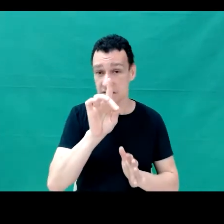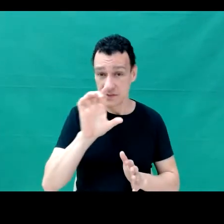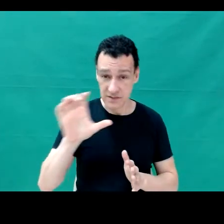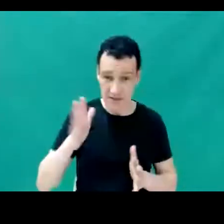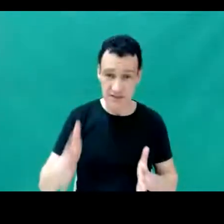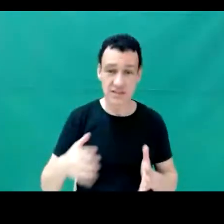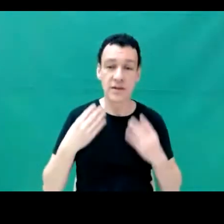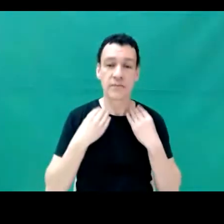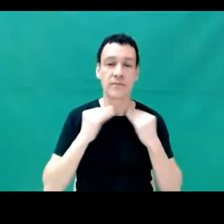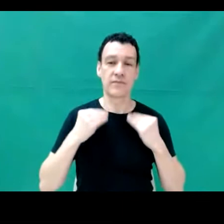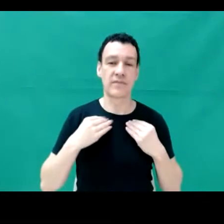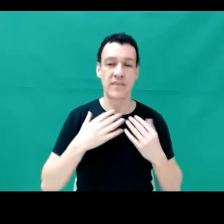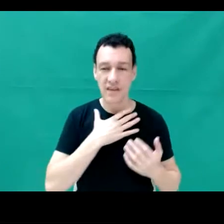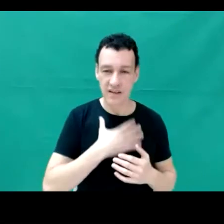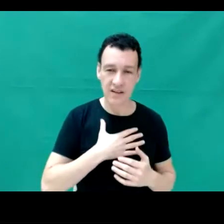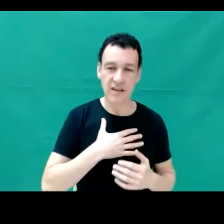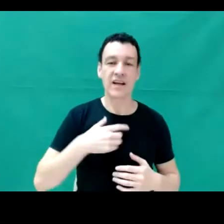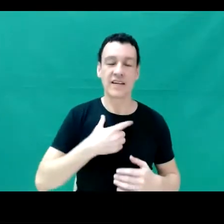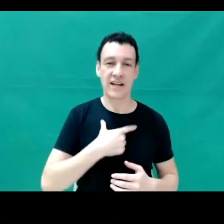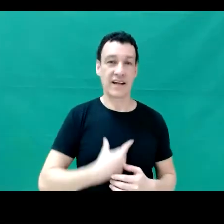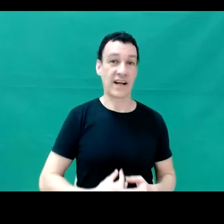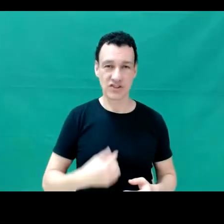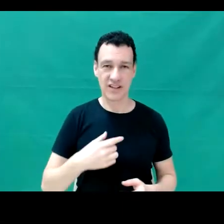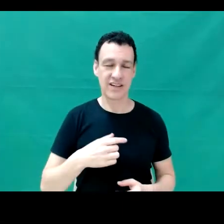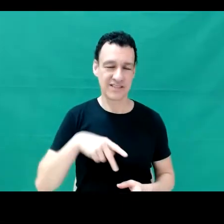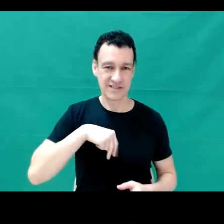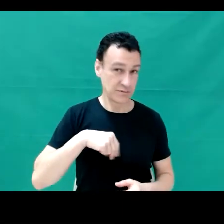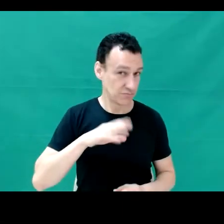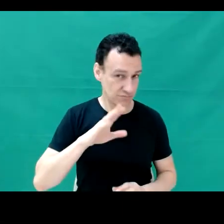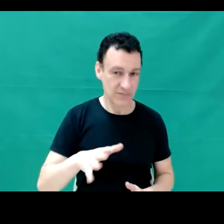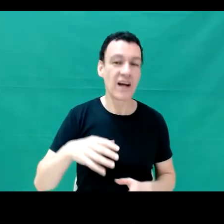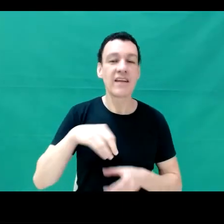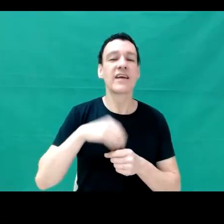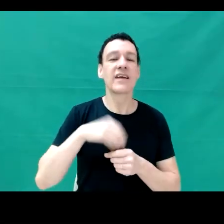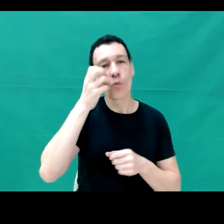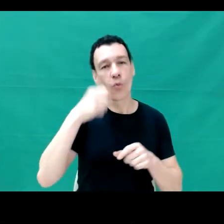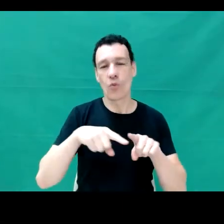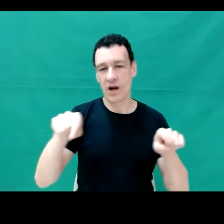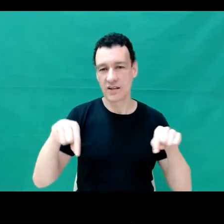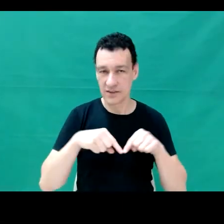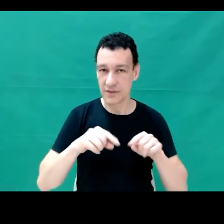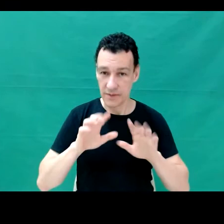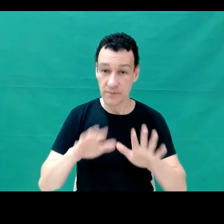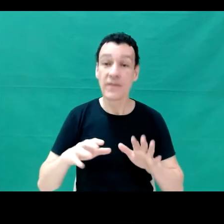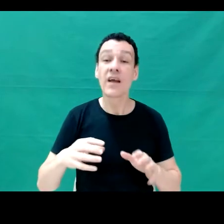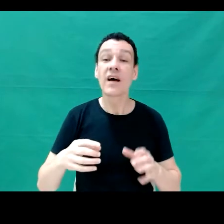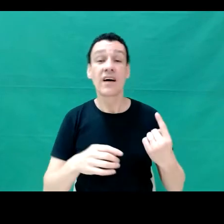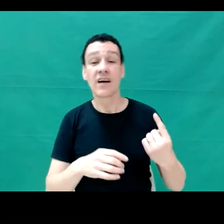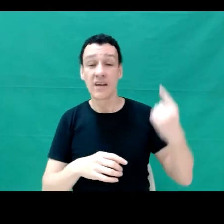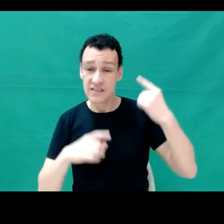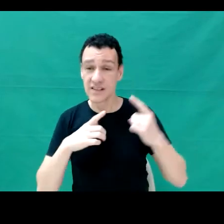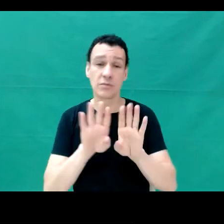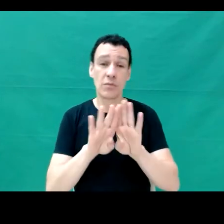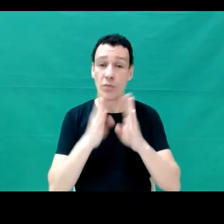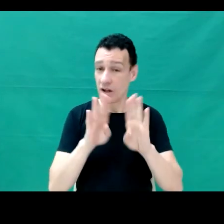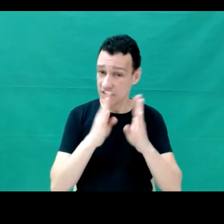crachá. Estou no meu quarto e no meu quarto tem uma porta de fundo